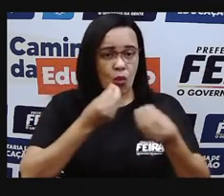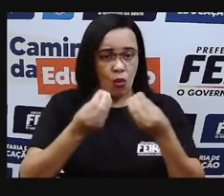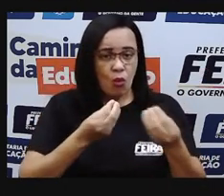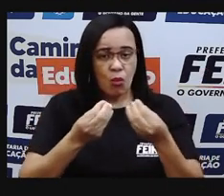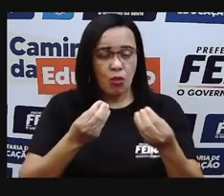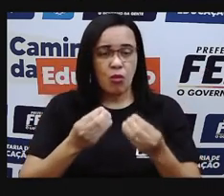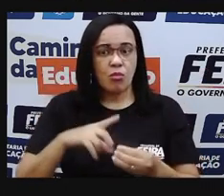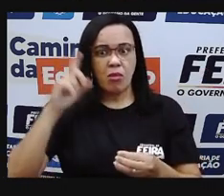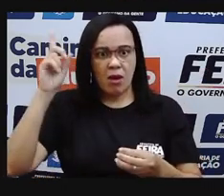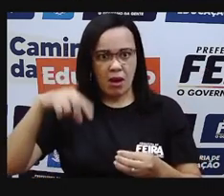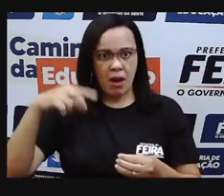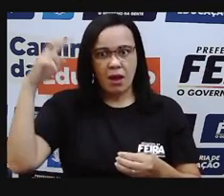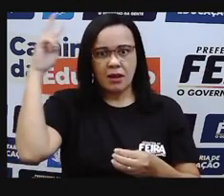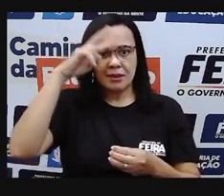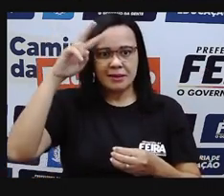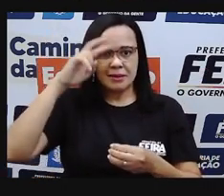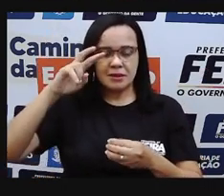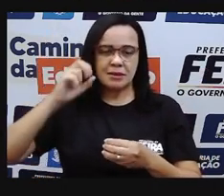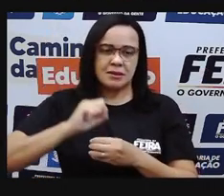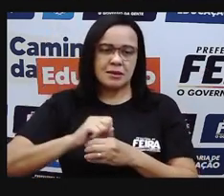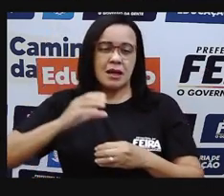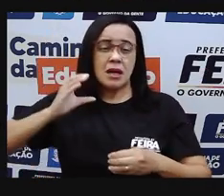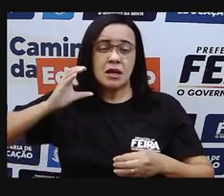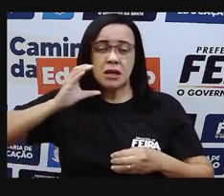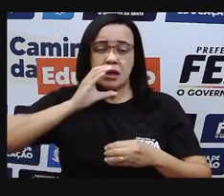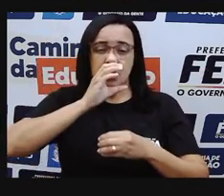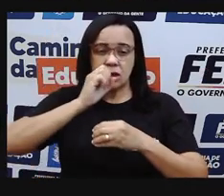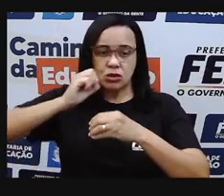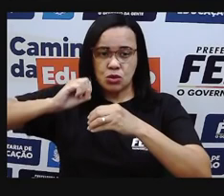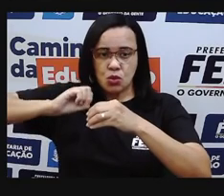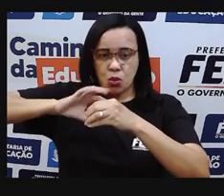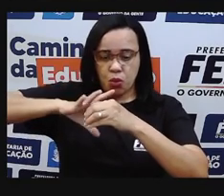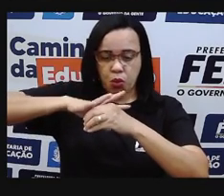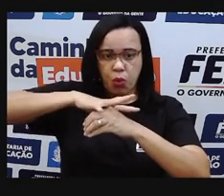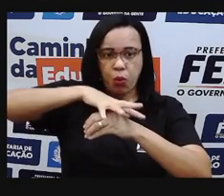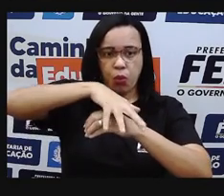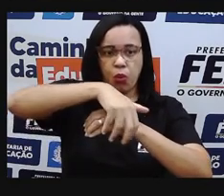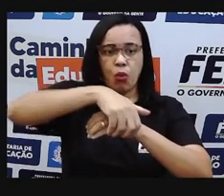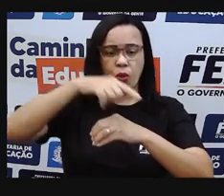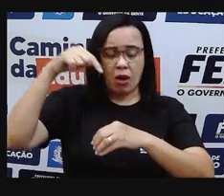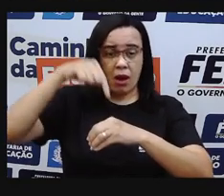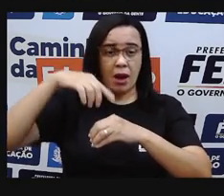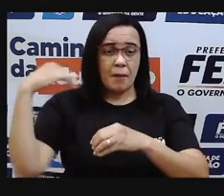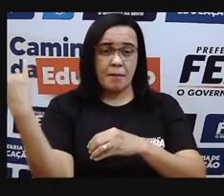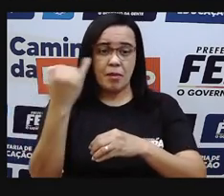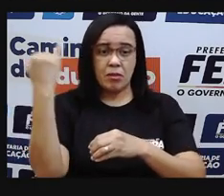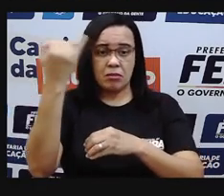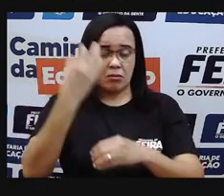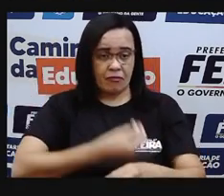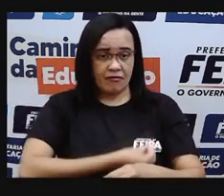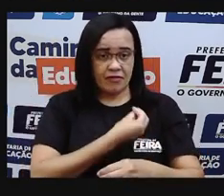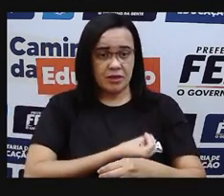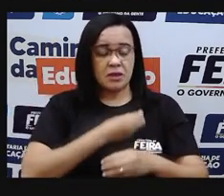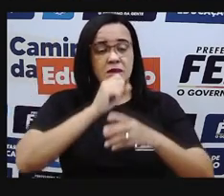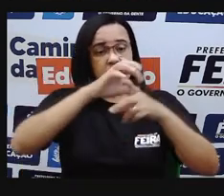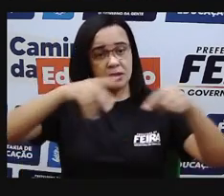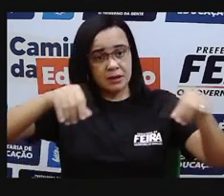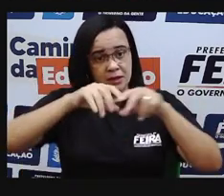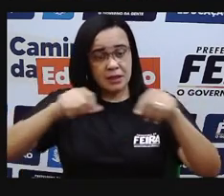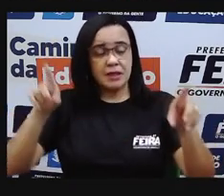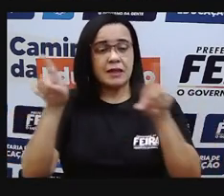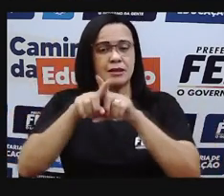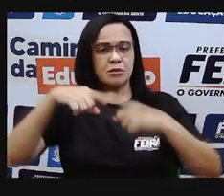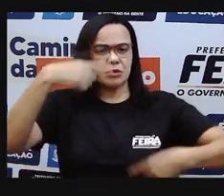estufa, seu papel fundamental para o desenvolvimento da vida na Terra, discutir as ações humanas